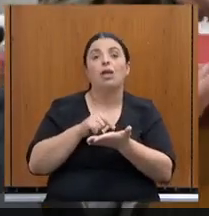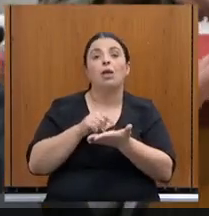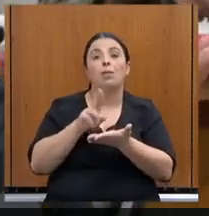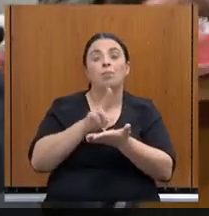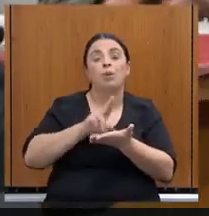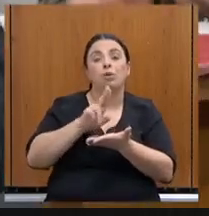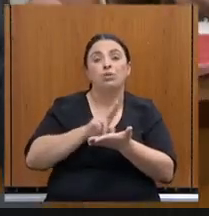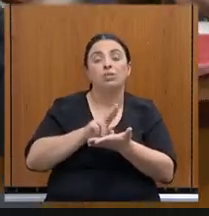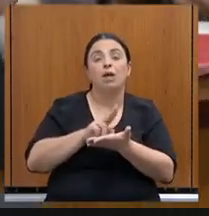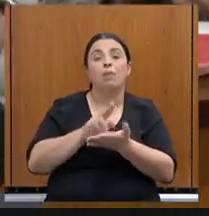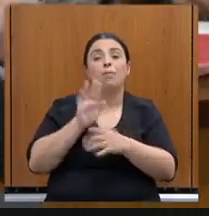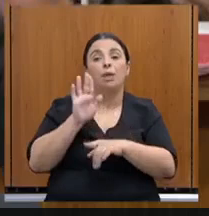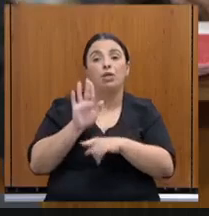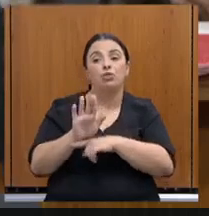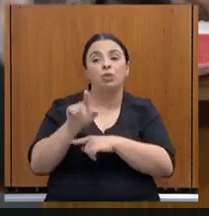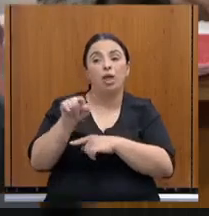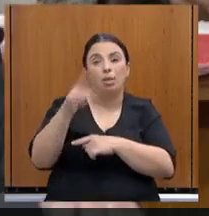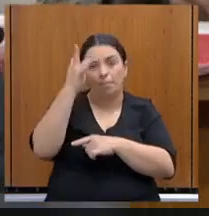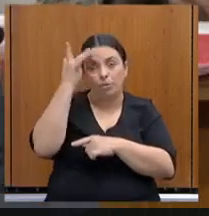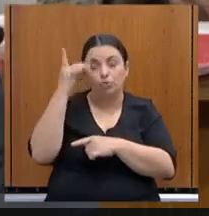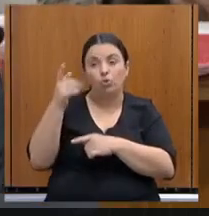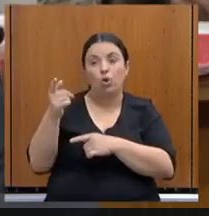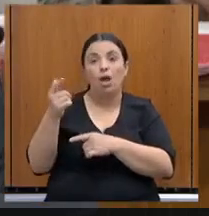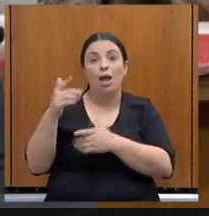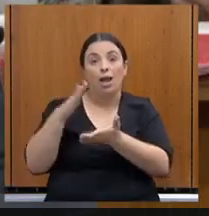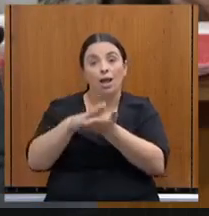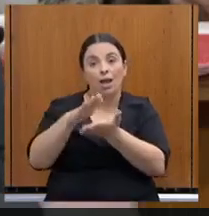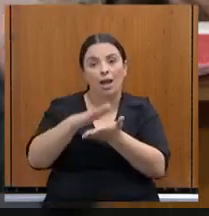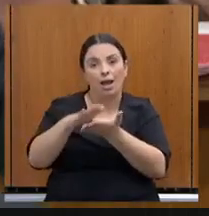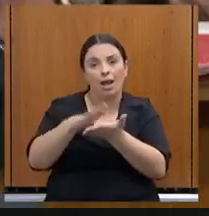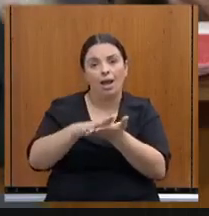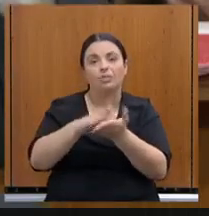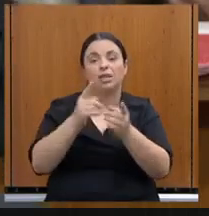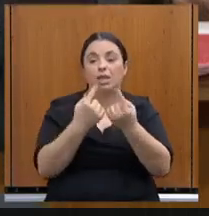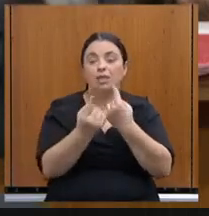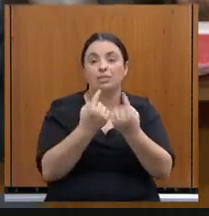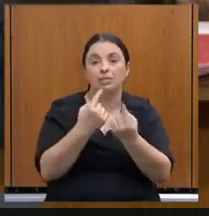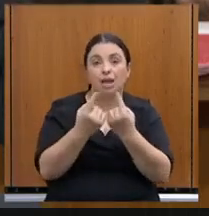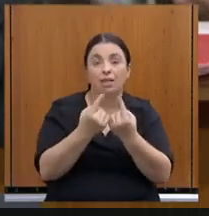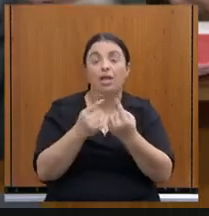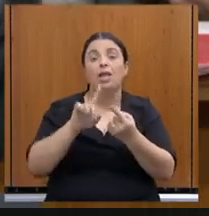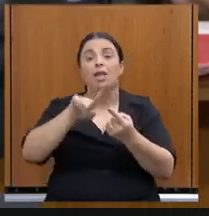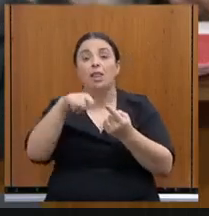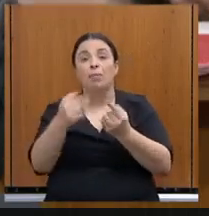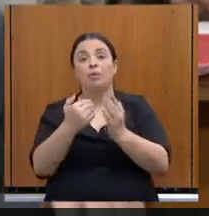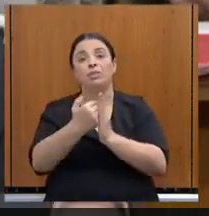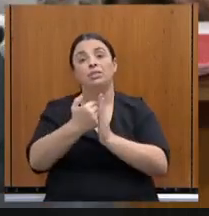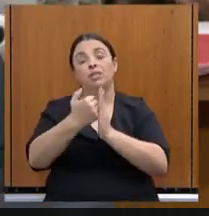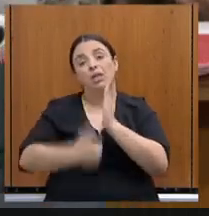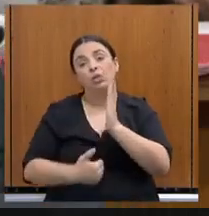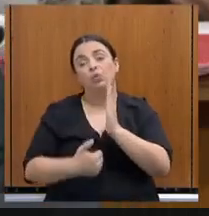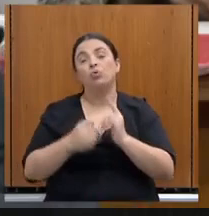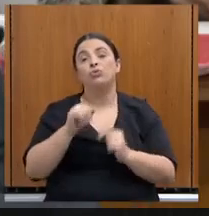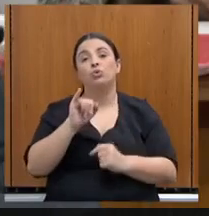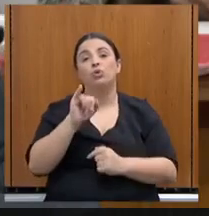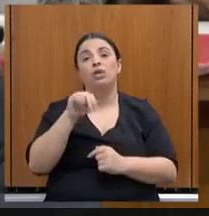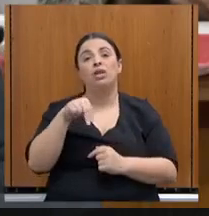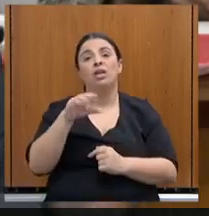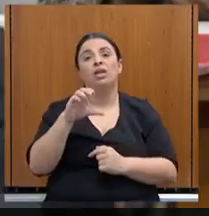investimento na estrada e depois consiga deduzir do repasso do incremental, parte do incremental,